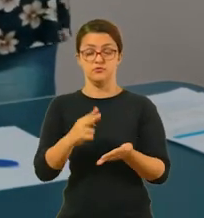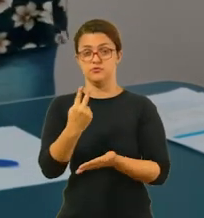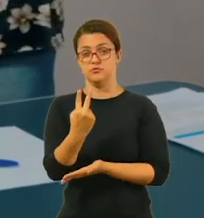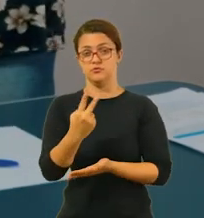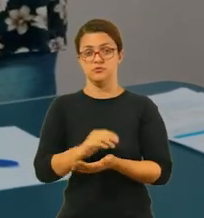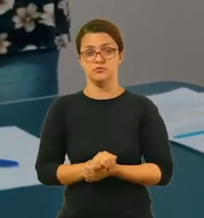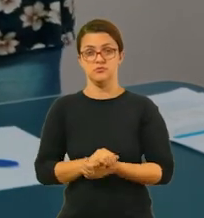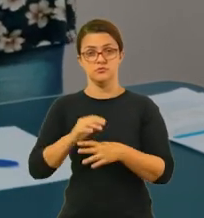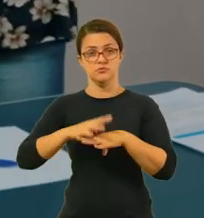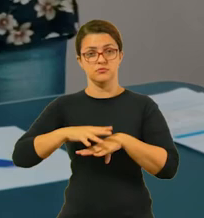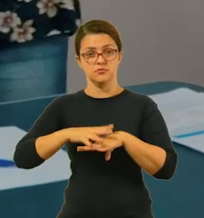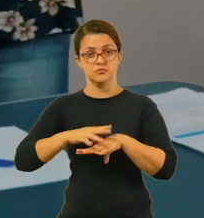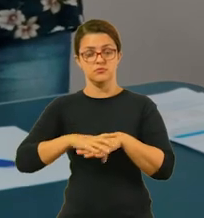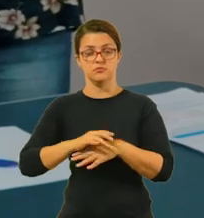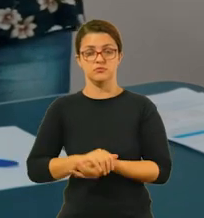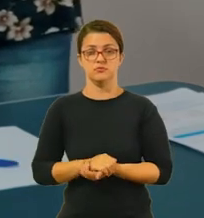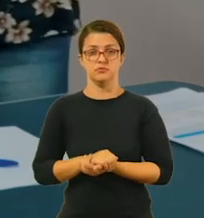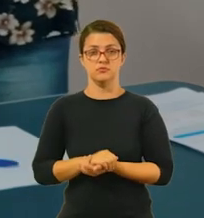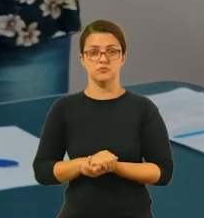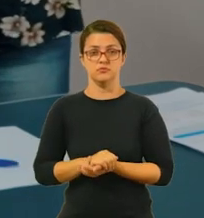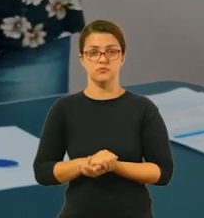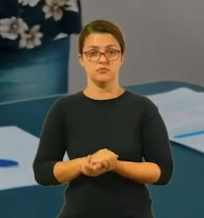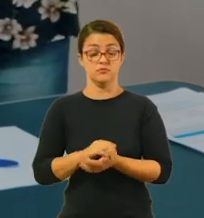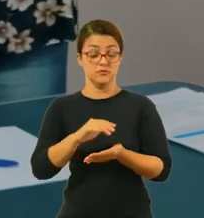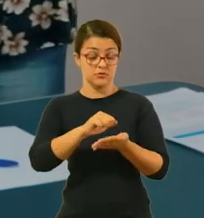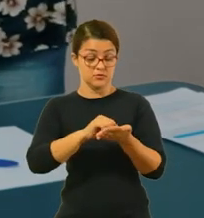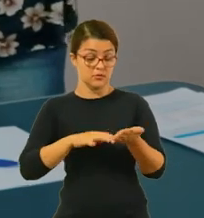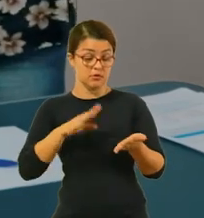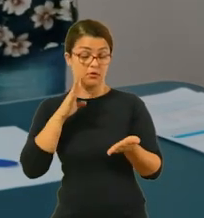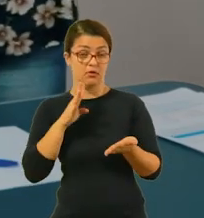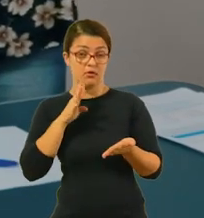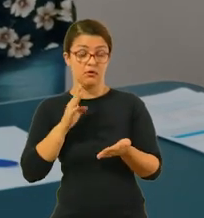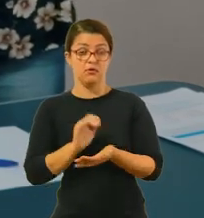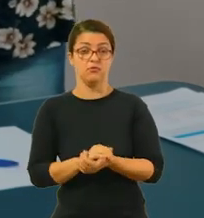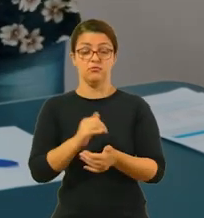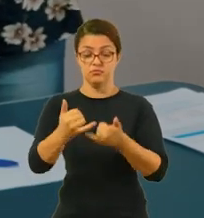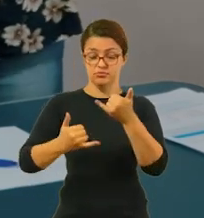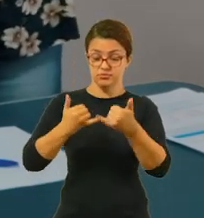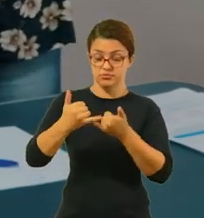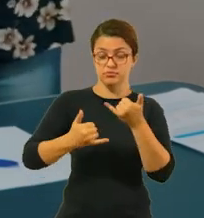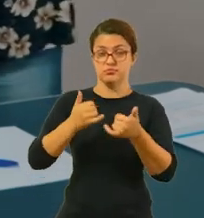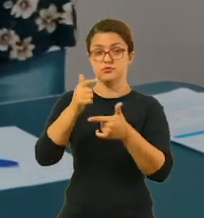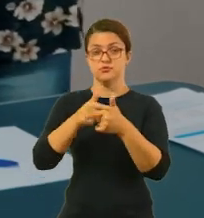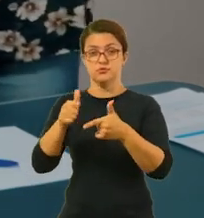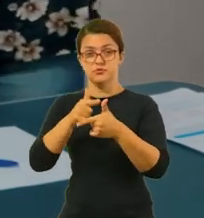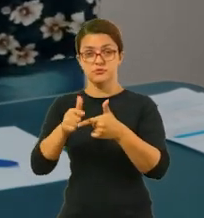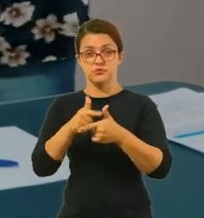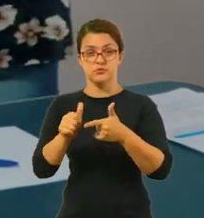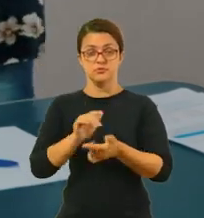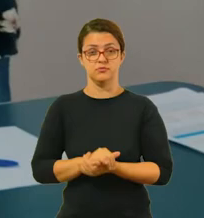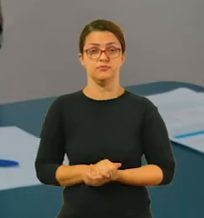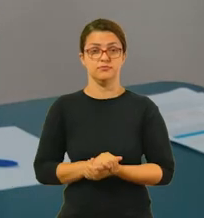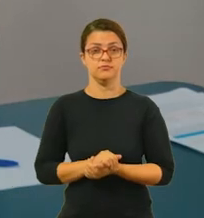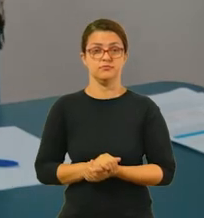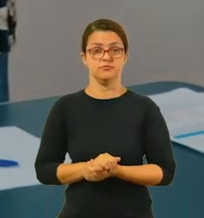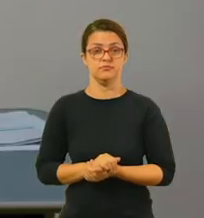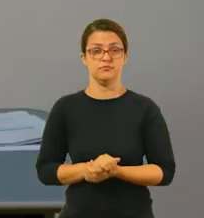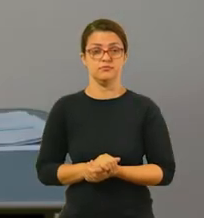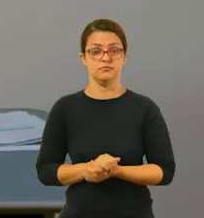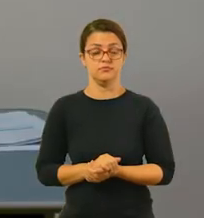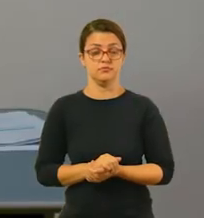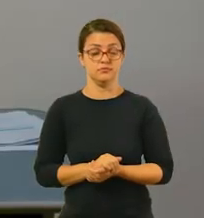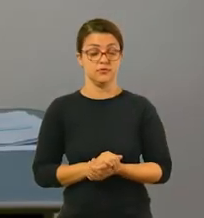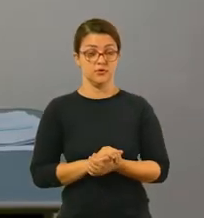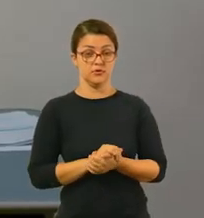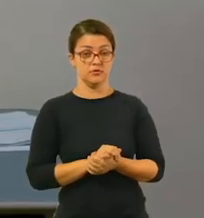2 de matemática, é uma atividade mais legal porque você vai brincar de divisão. Então, você vai